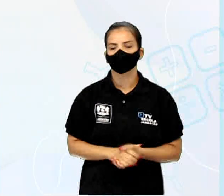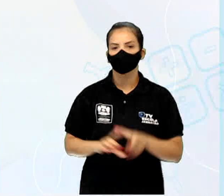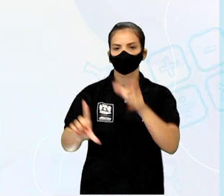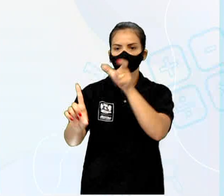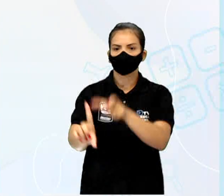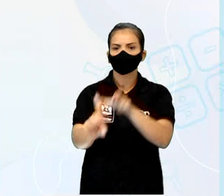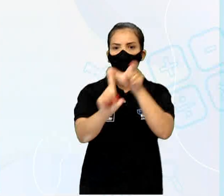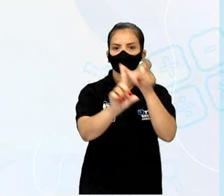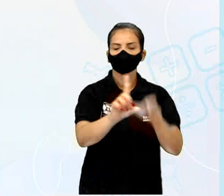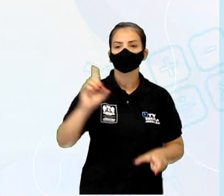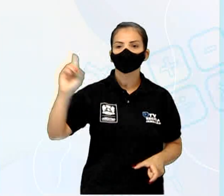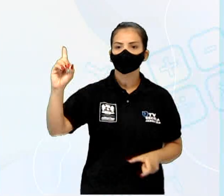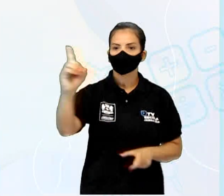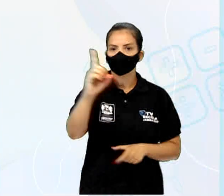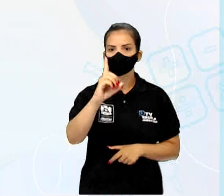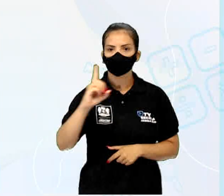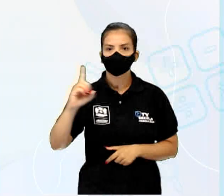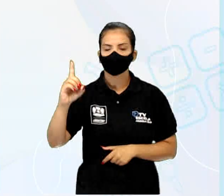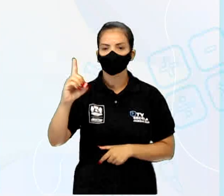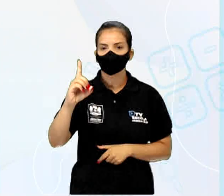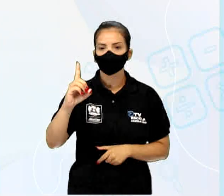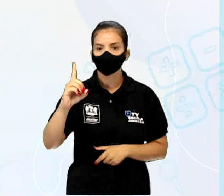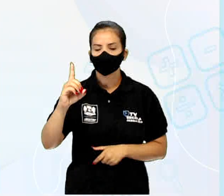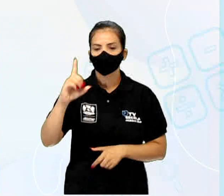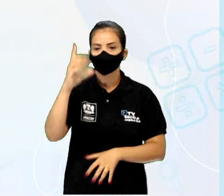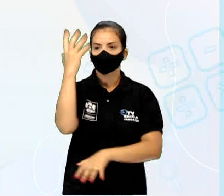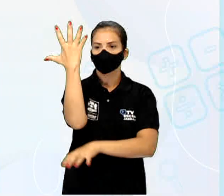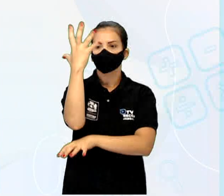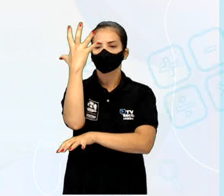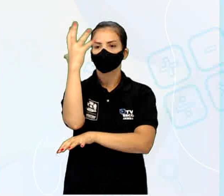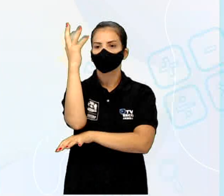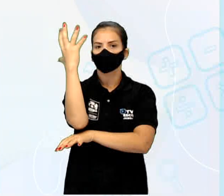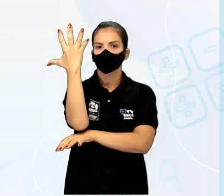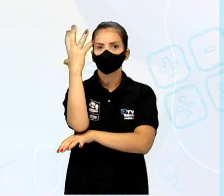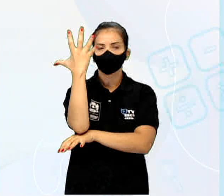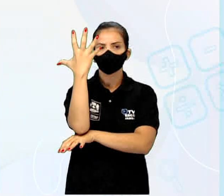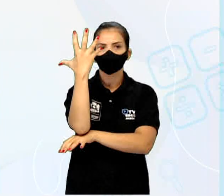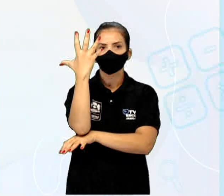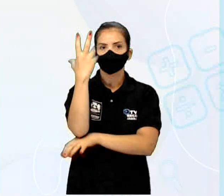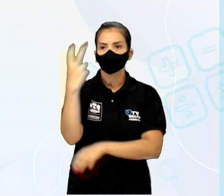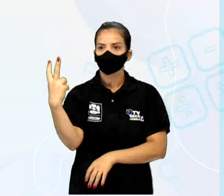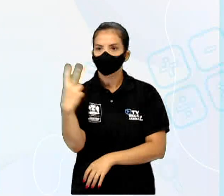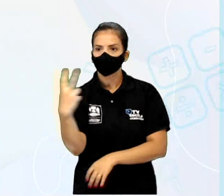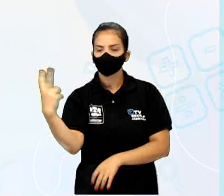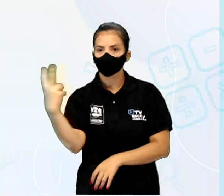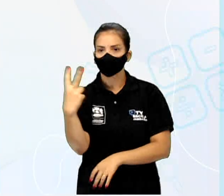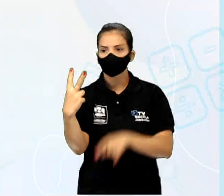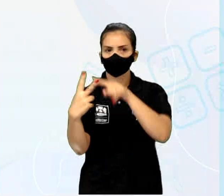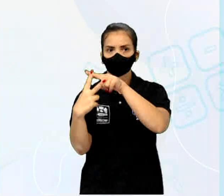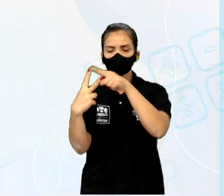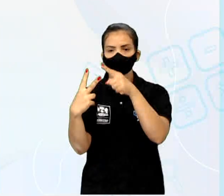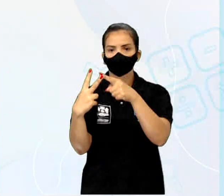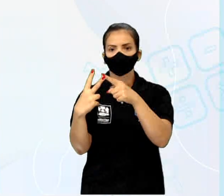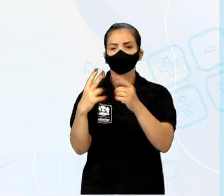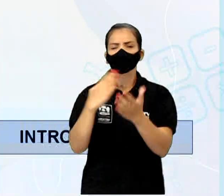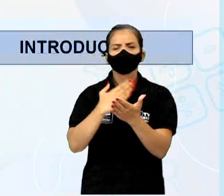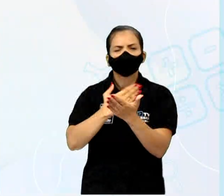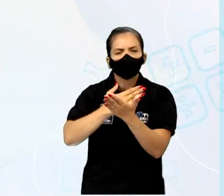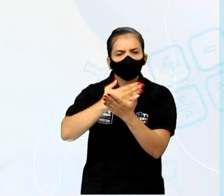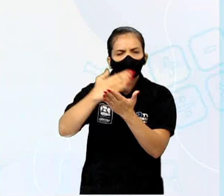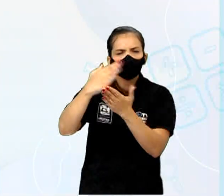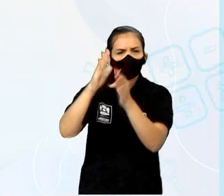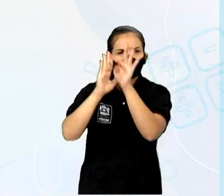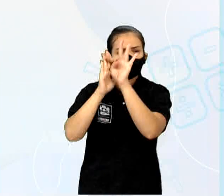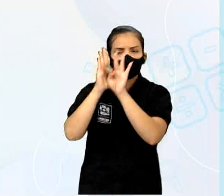Deus, baobá. Ó, os dois personagens ali preservados. Já na introdução, a gente já percebe